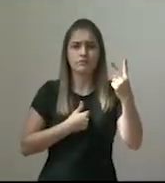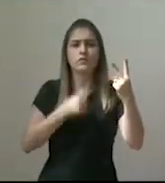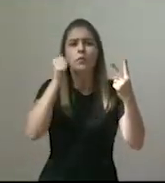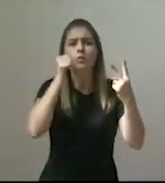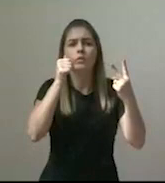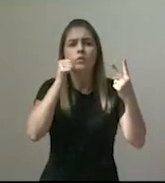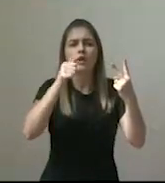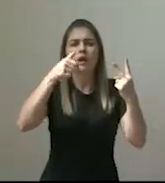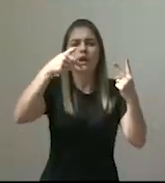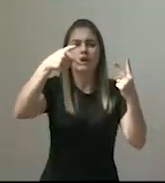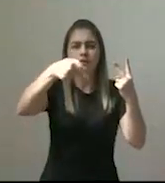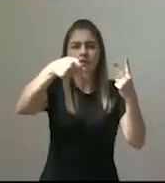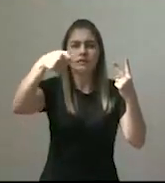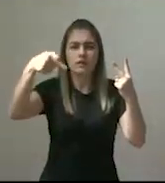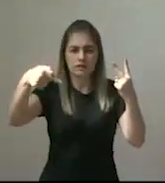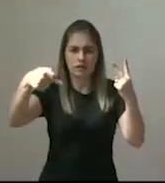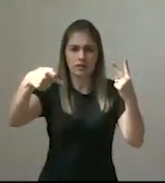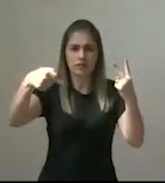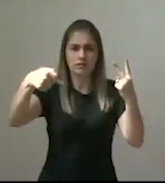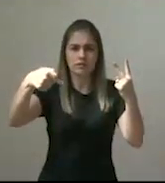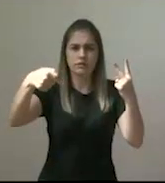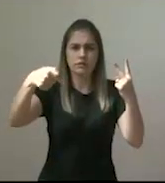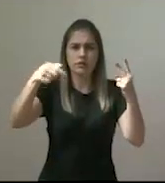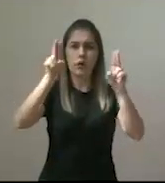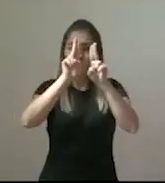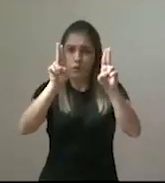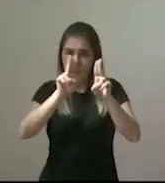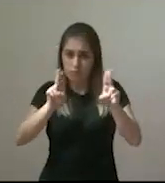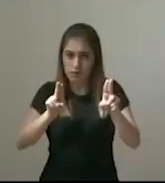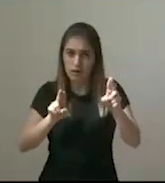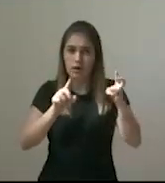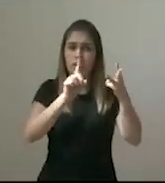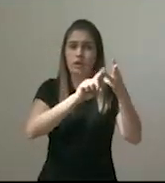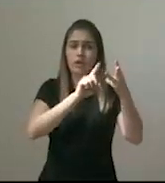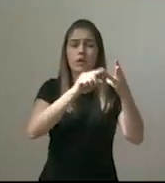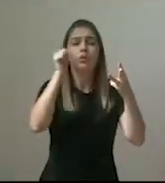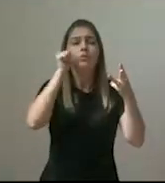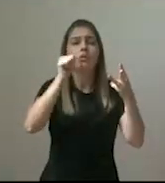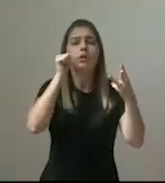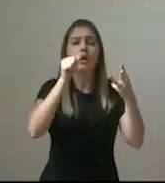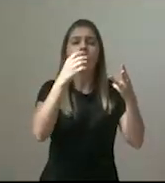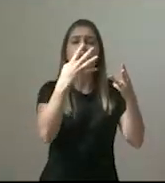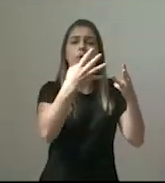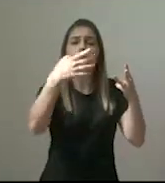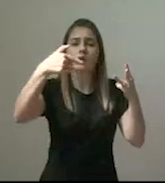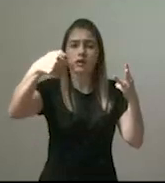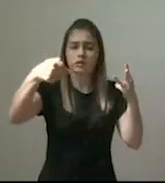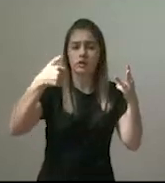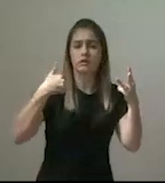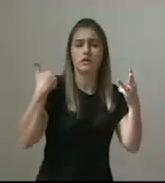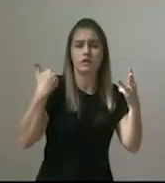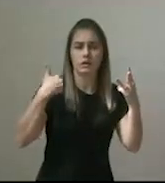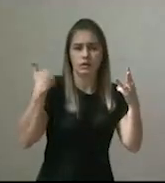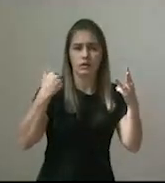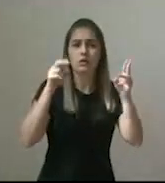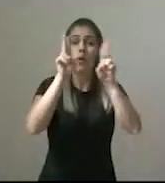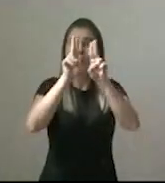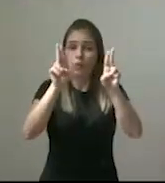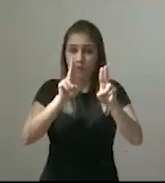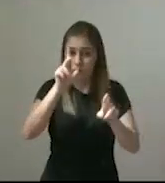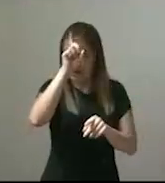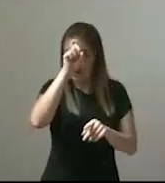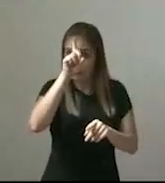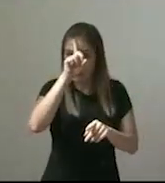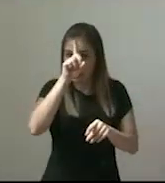mulher de 77 anos da Unimed e mais uma mulher de 47 anos da Unimed.